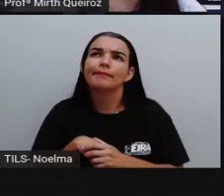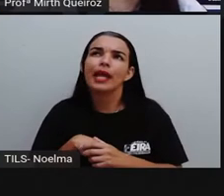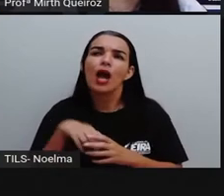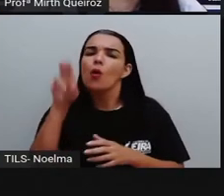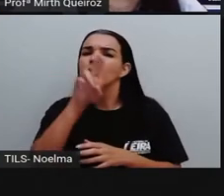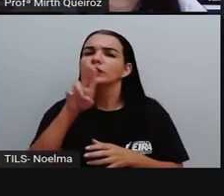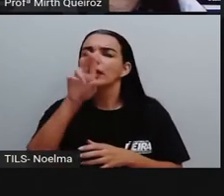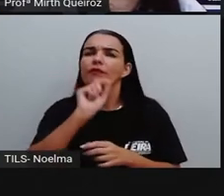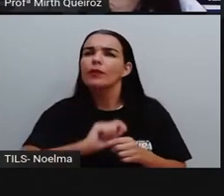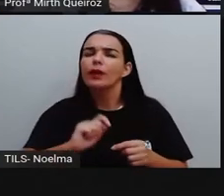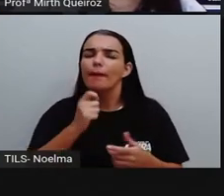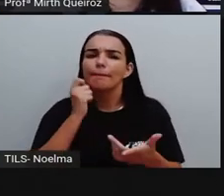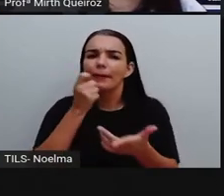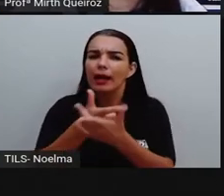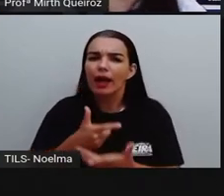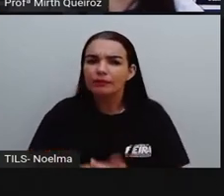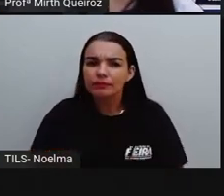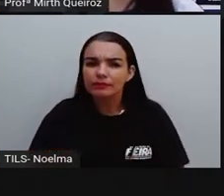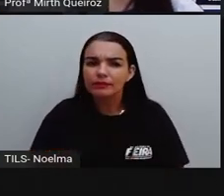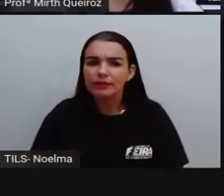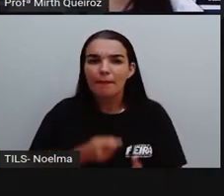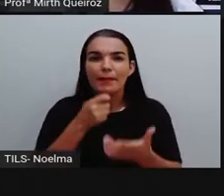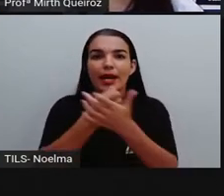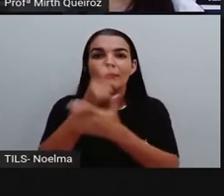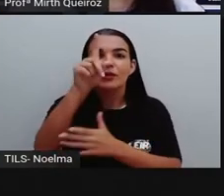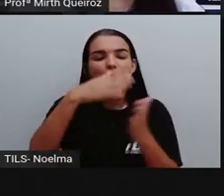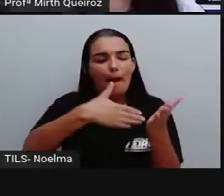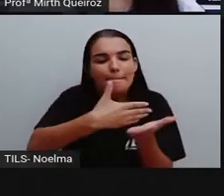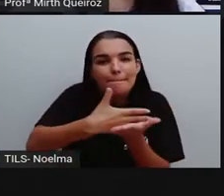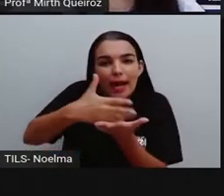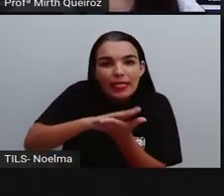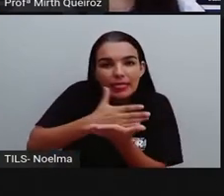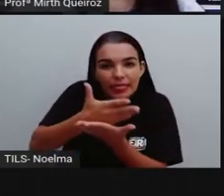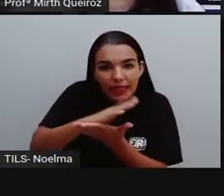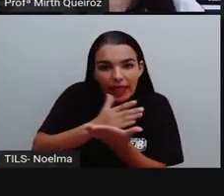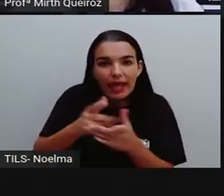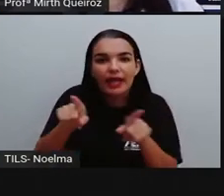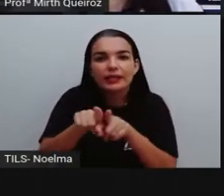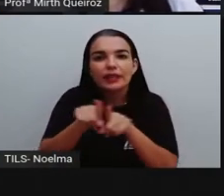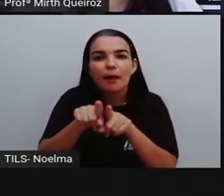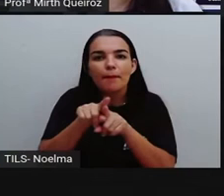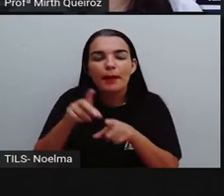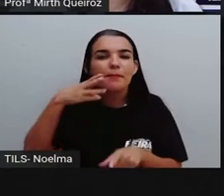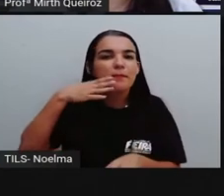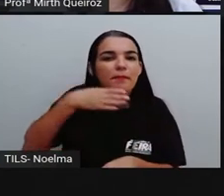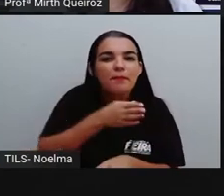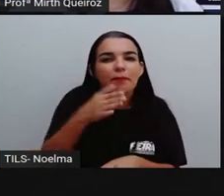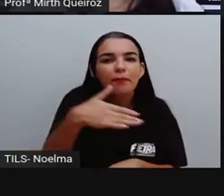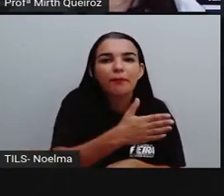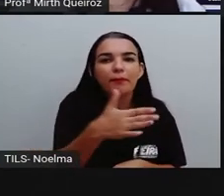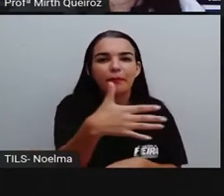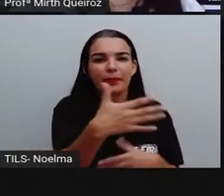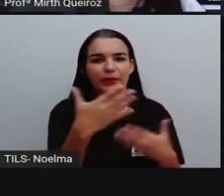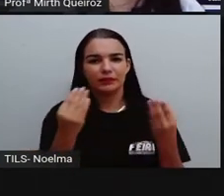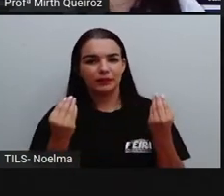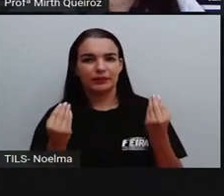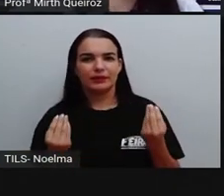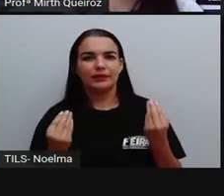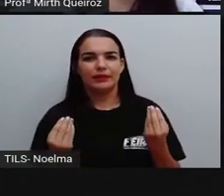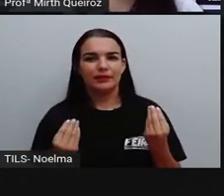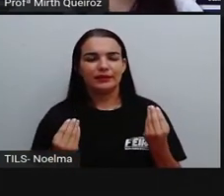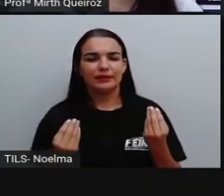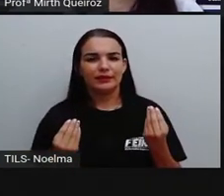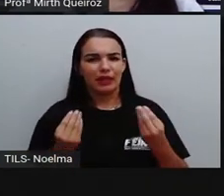mercadoria e você levar como forma de dinheiro uma manteiga, um bacalhau seco. Olha que